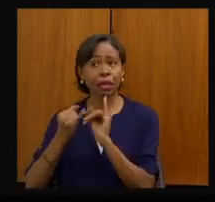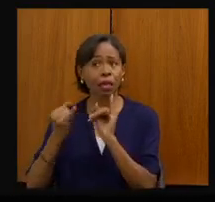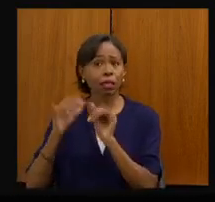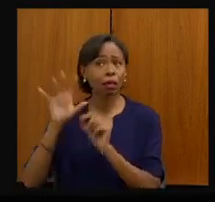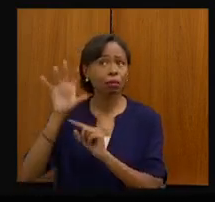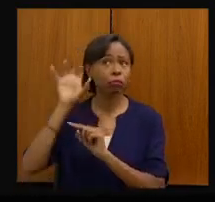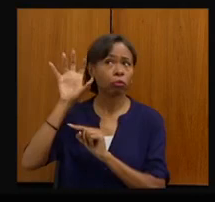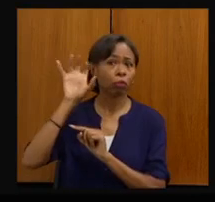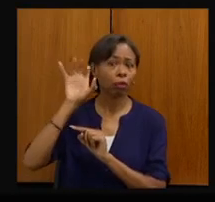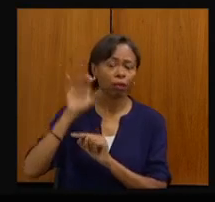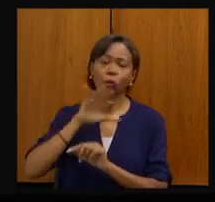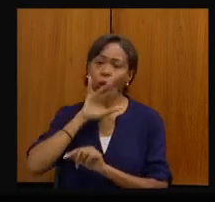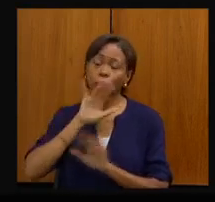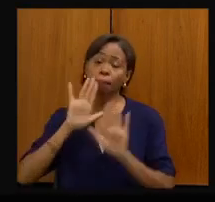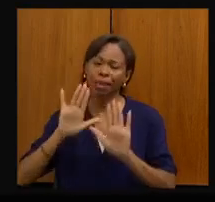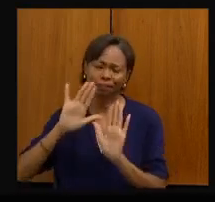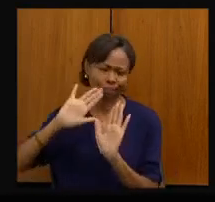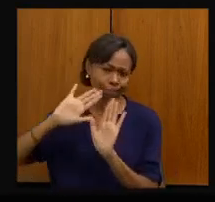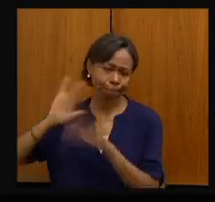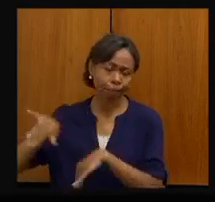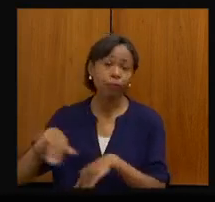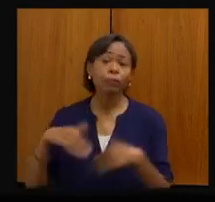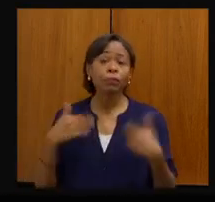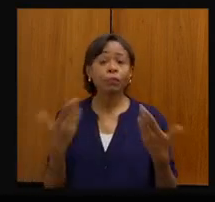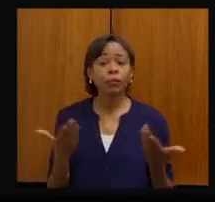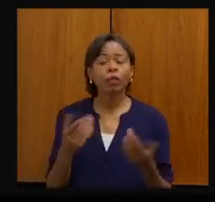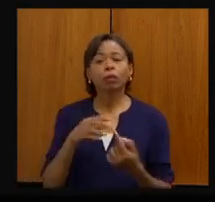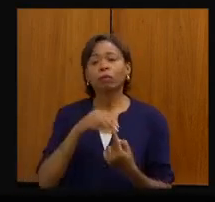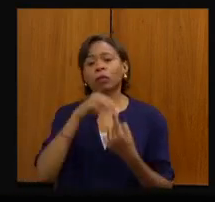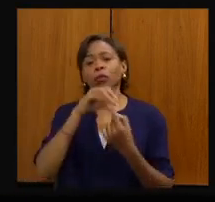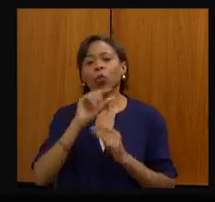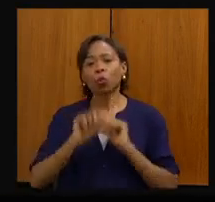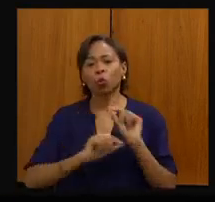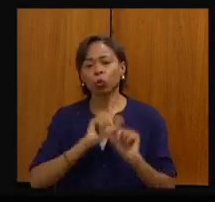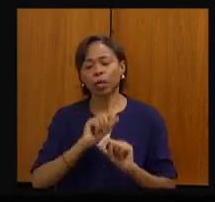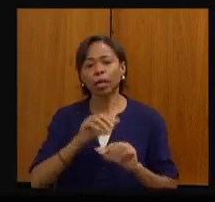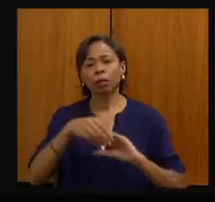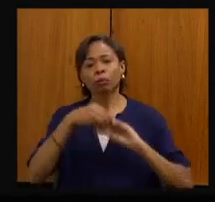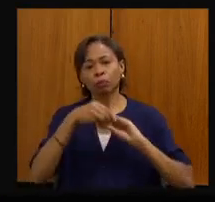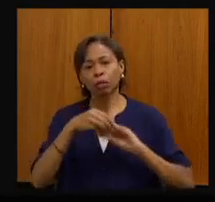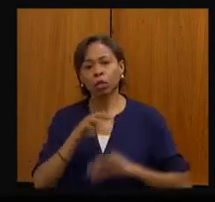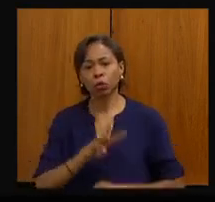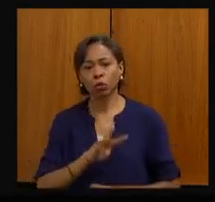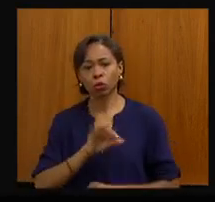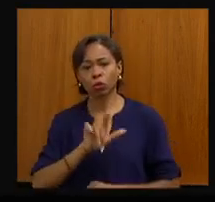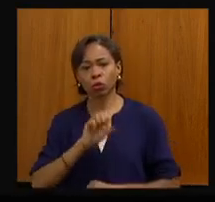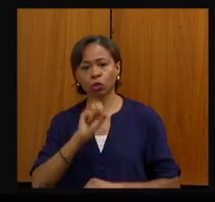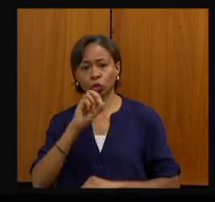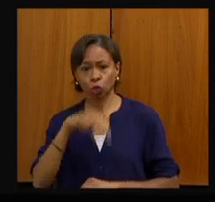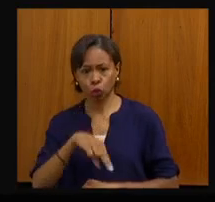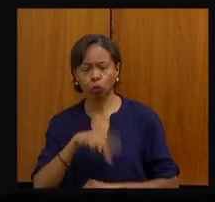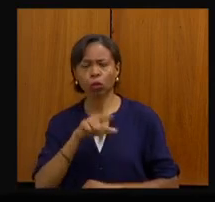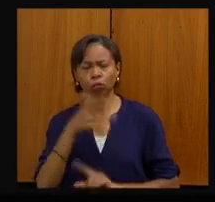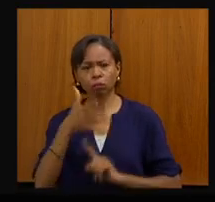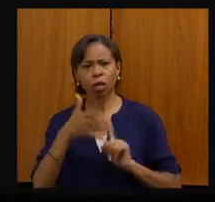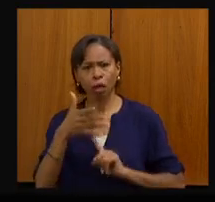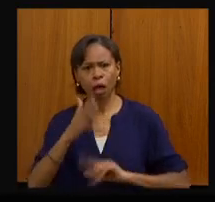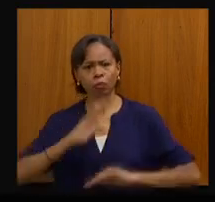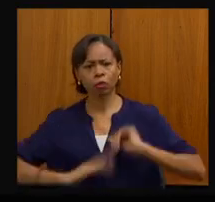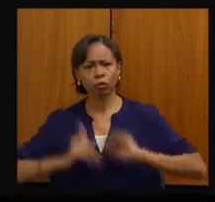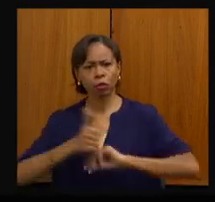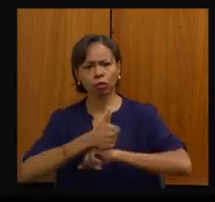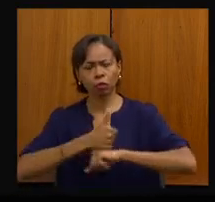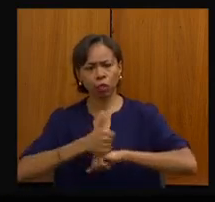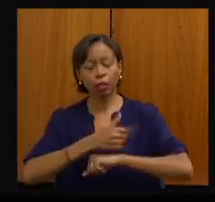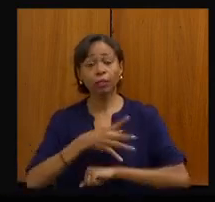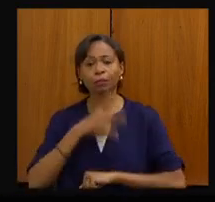diz para lá. Bom, primeiro eu quero cumprimentar o doutor Wilson pelas palavras. É, sem dúvida alguma, um dos maiores profissionais que conhece